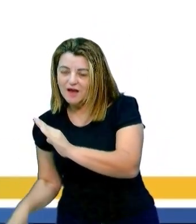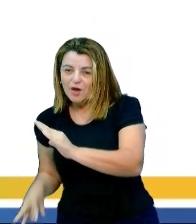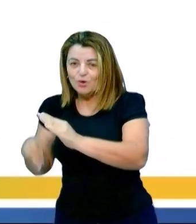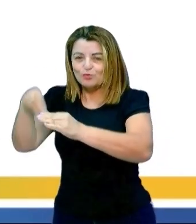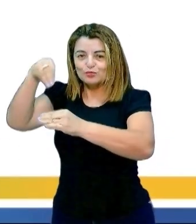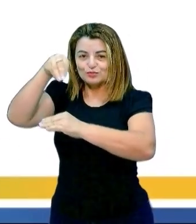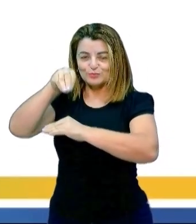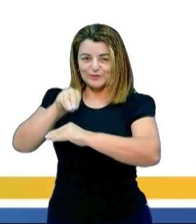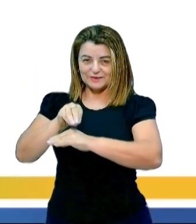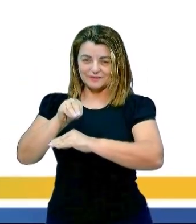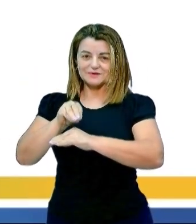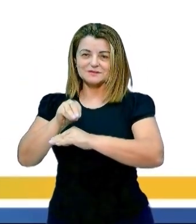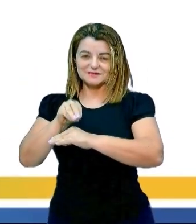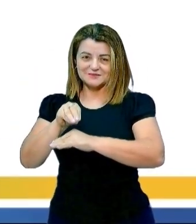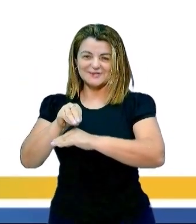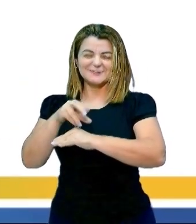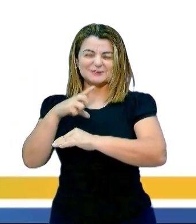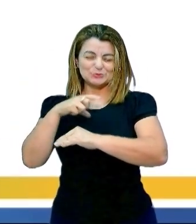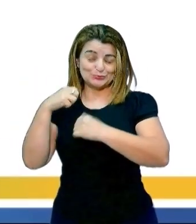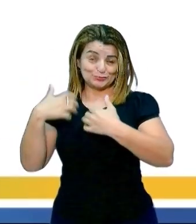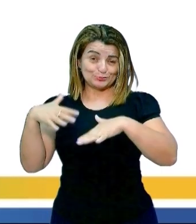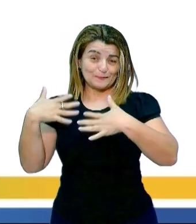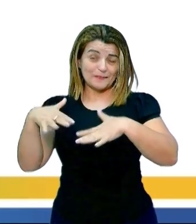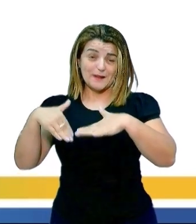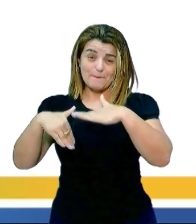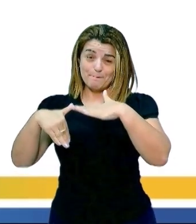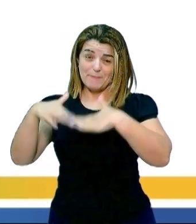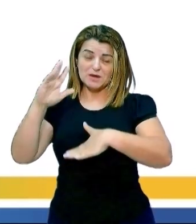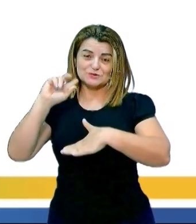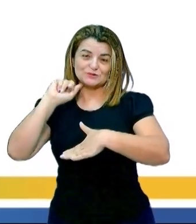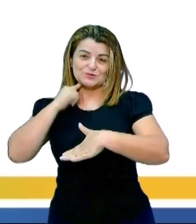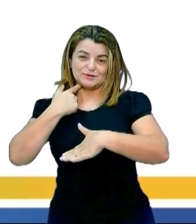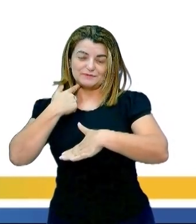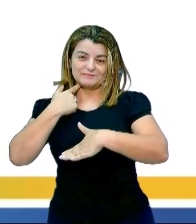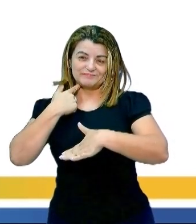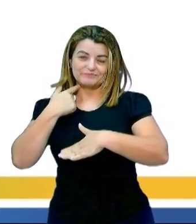excedendo a quantidade de dióxido de carbono nessa nossa atmosfera.